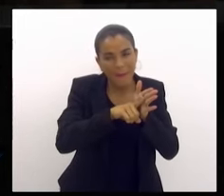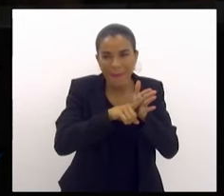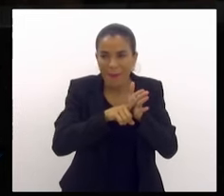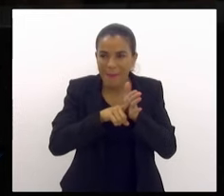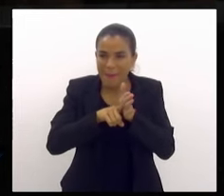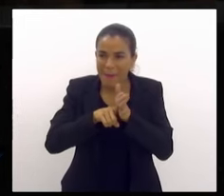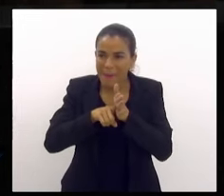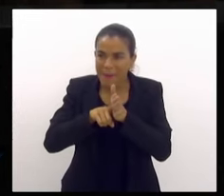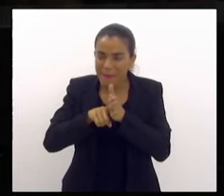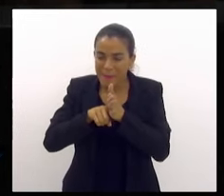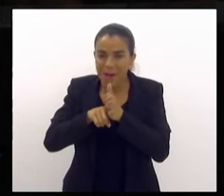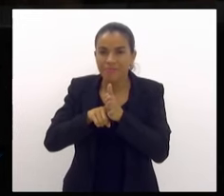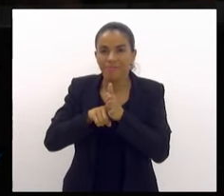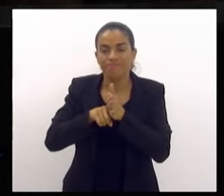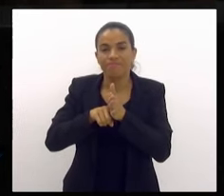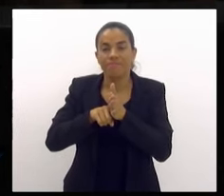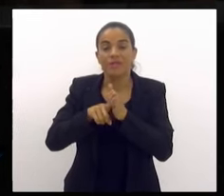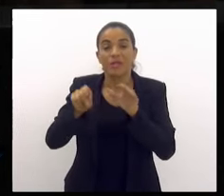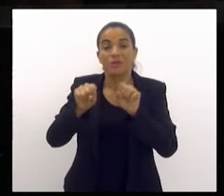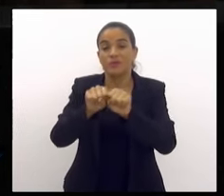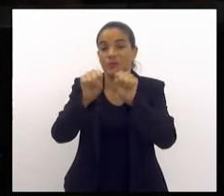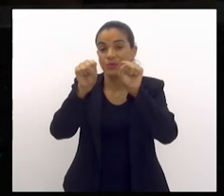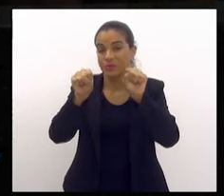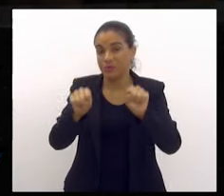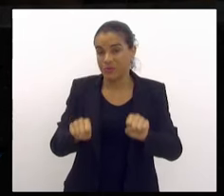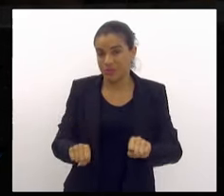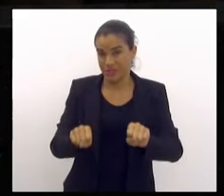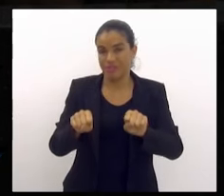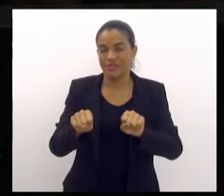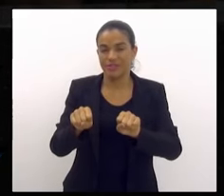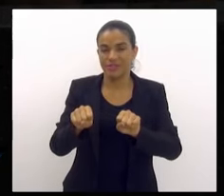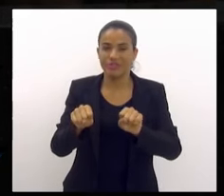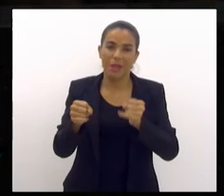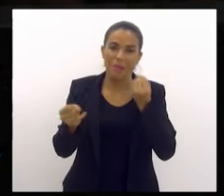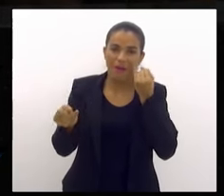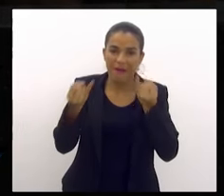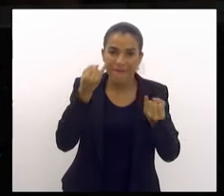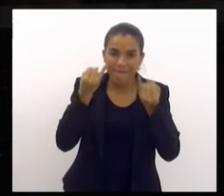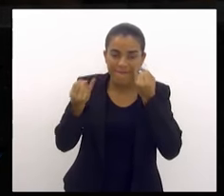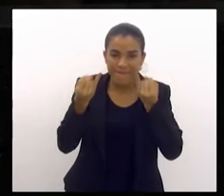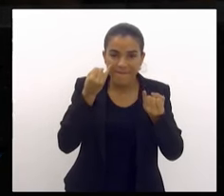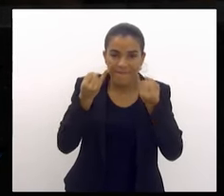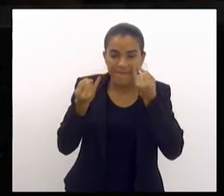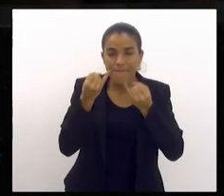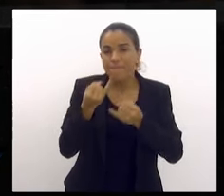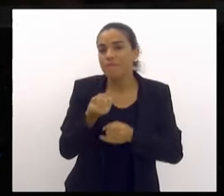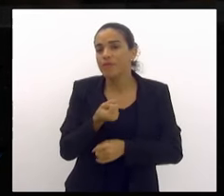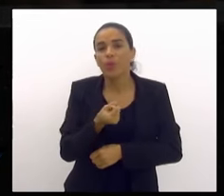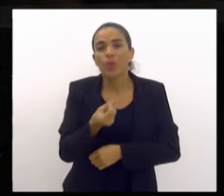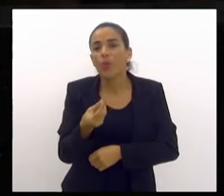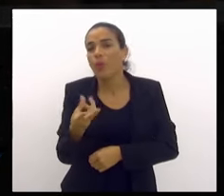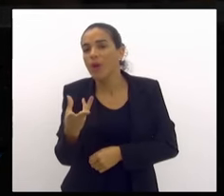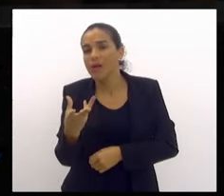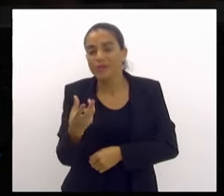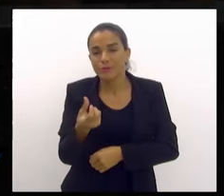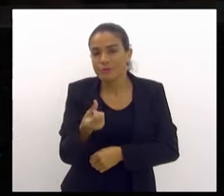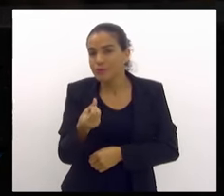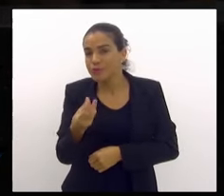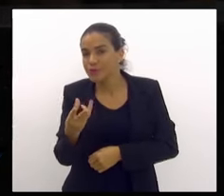do nosso sistema de informação, quantos funcionários